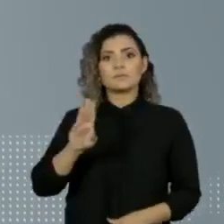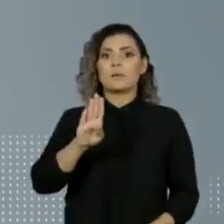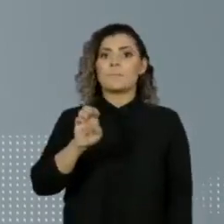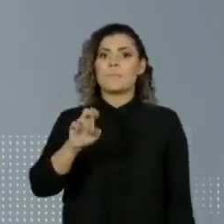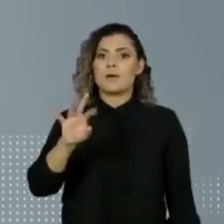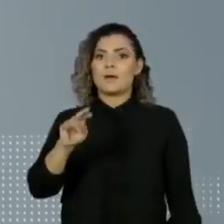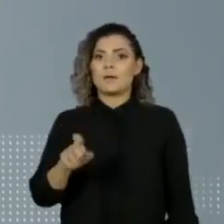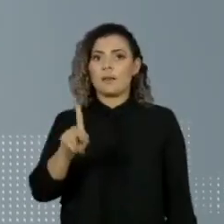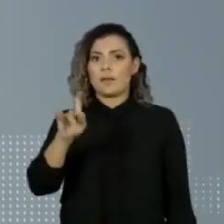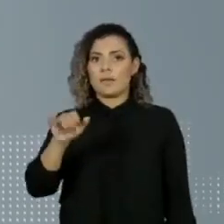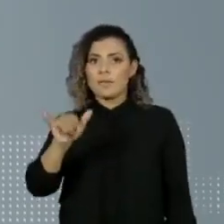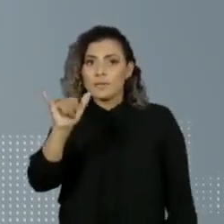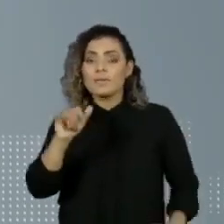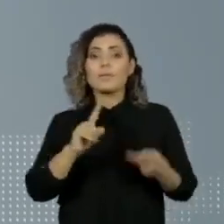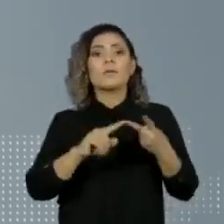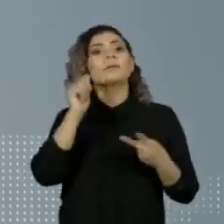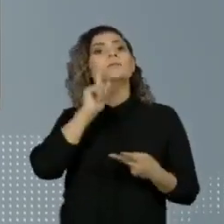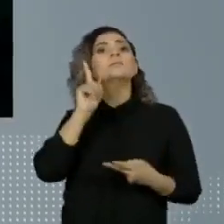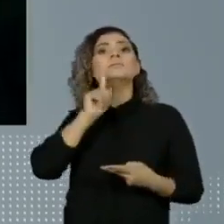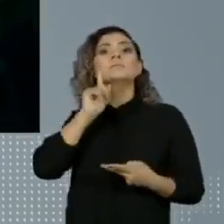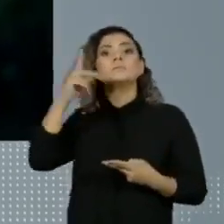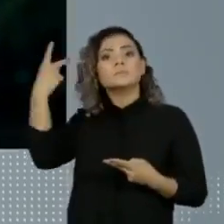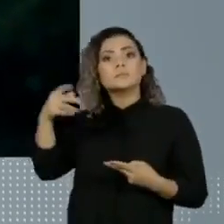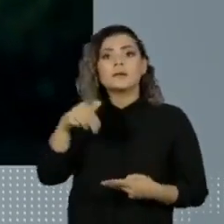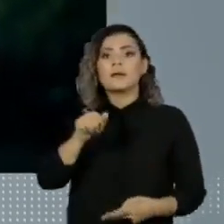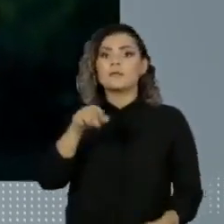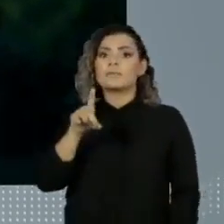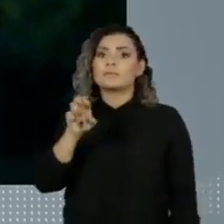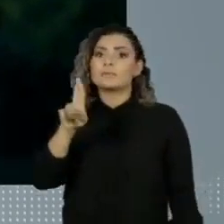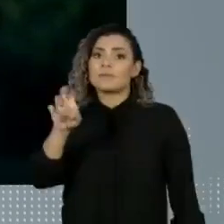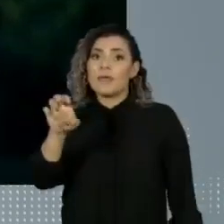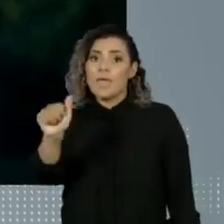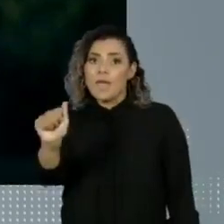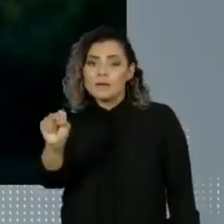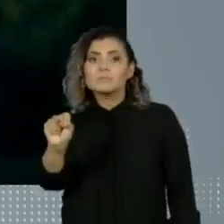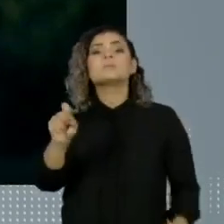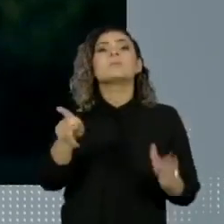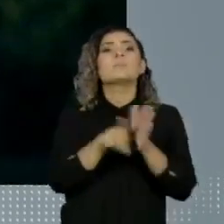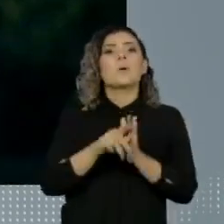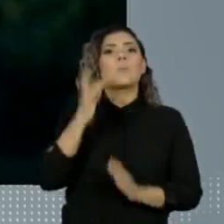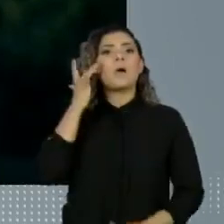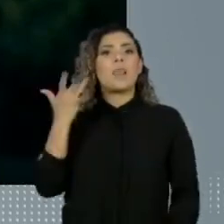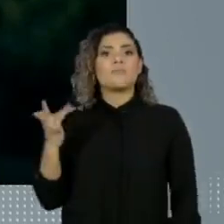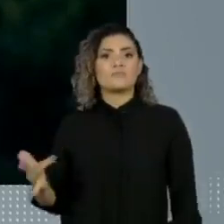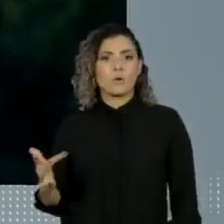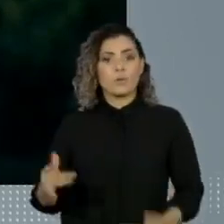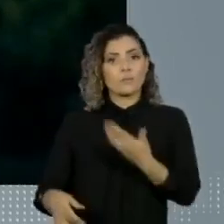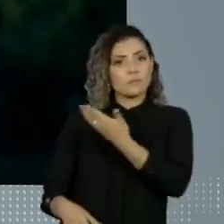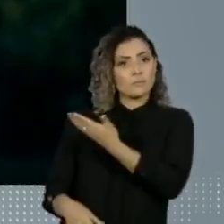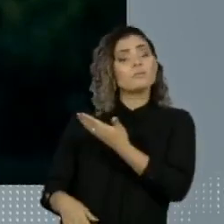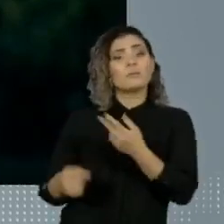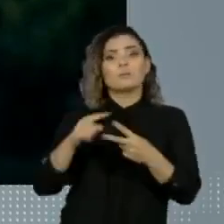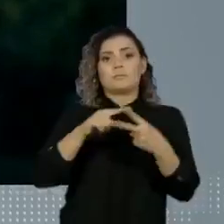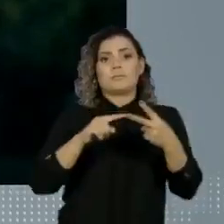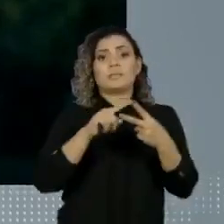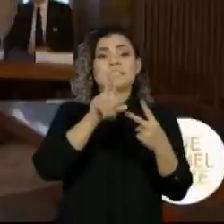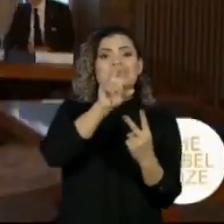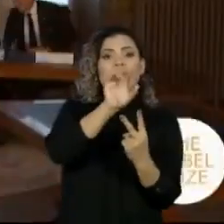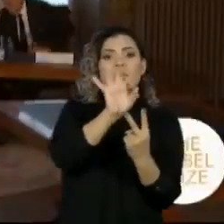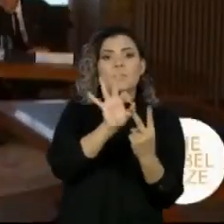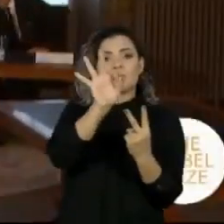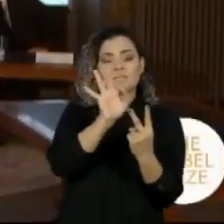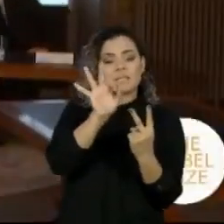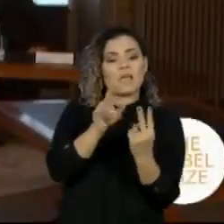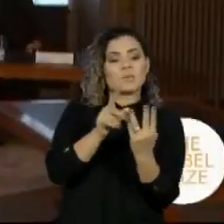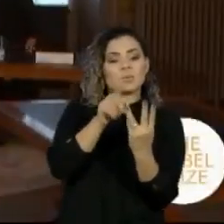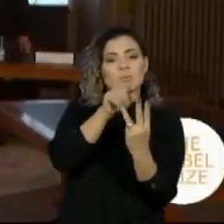Berkeley, e a americana Andrea Gies, da Universidade da Califórnia, vão dividir a segunda metade do prêmio